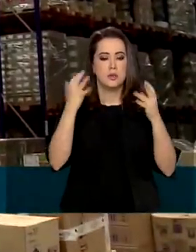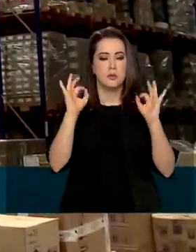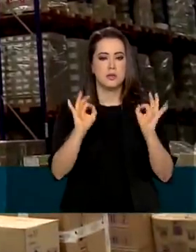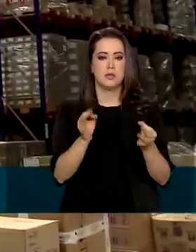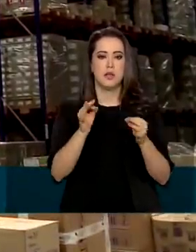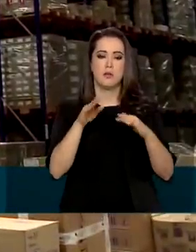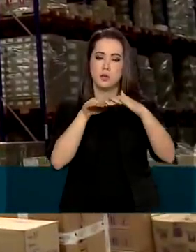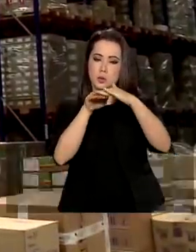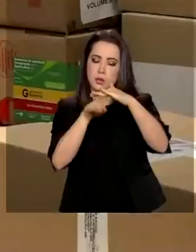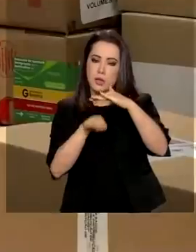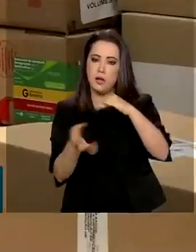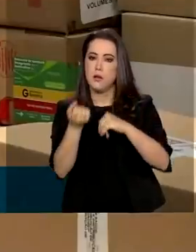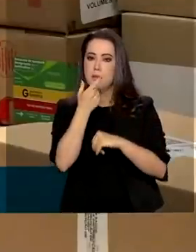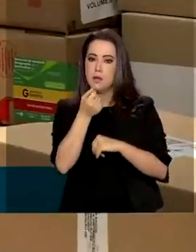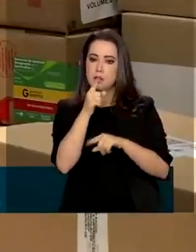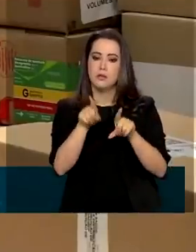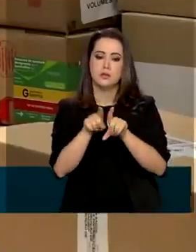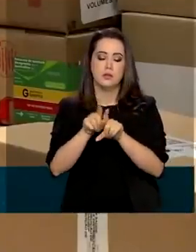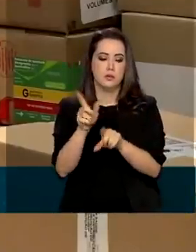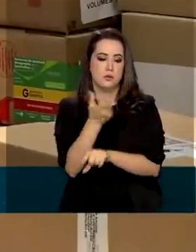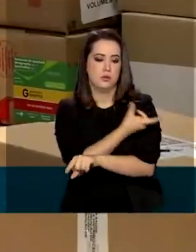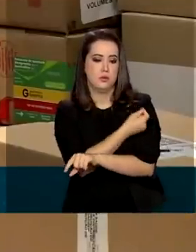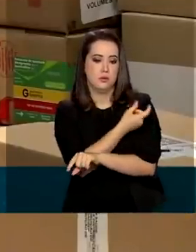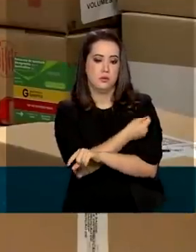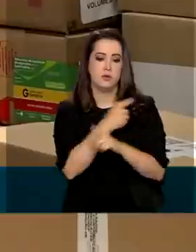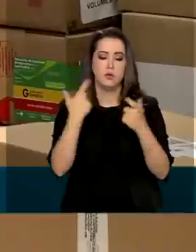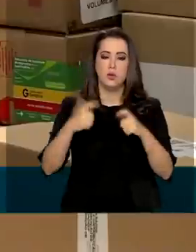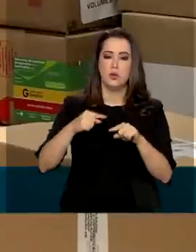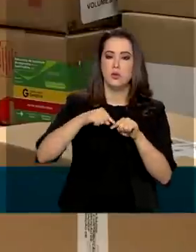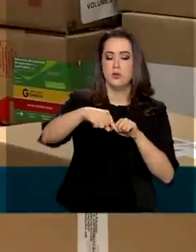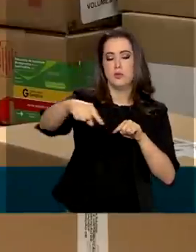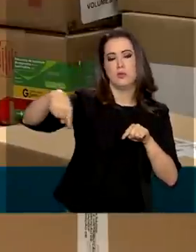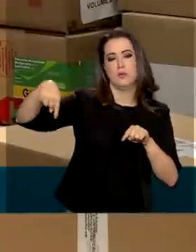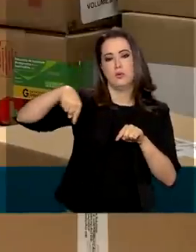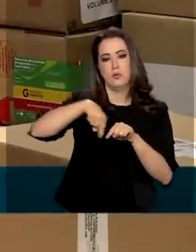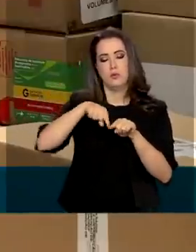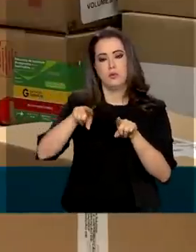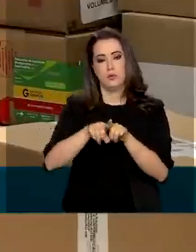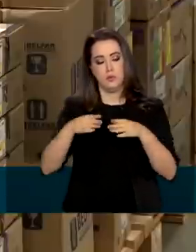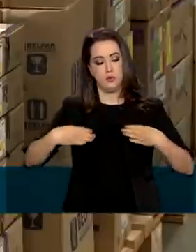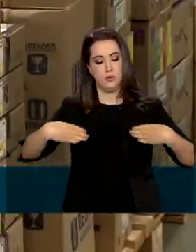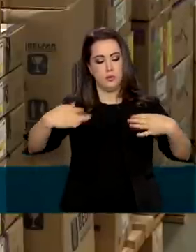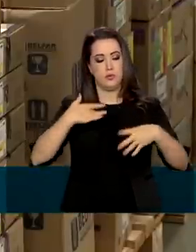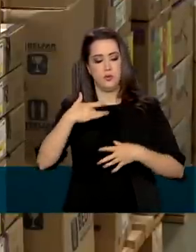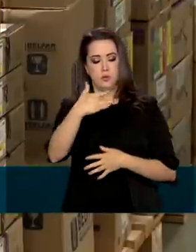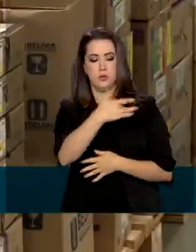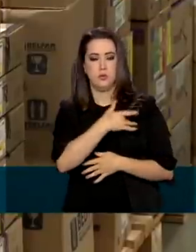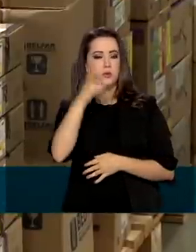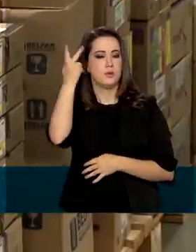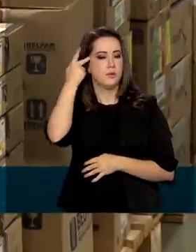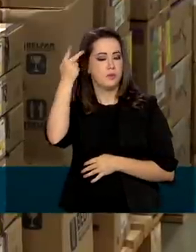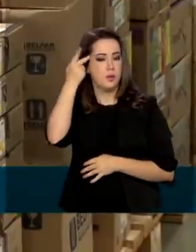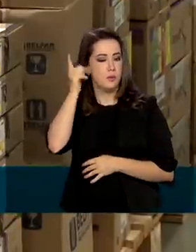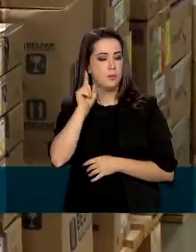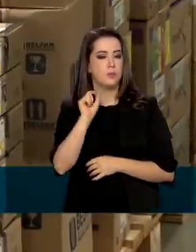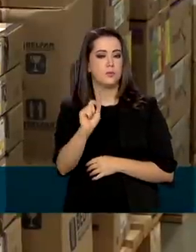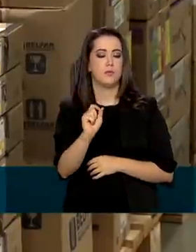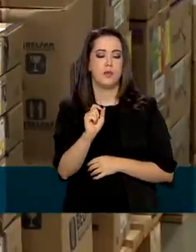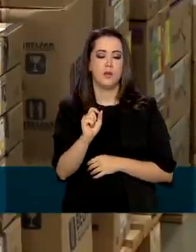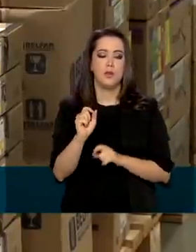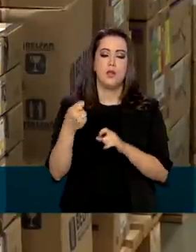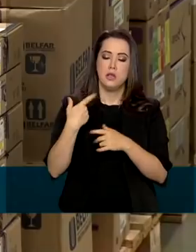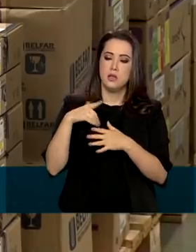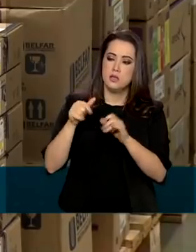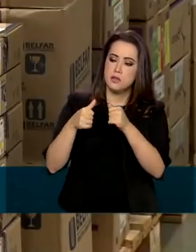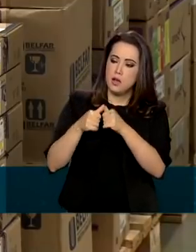também vacinas. Será no Centro de Distribuição Logístico do Ministério da Saúde, em Guarulhos, São Paulo, que